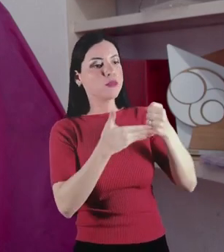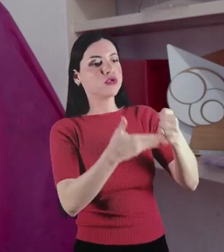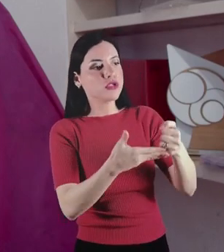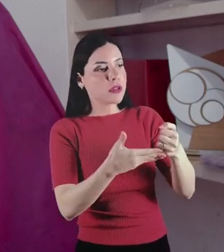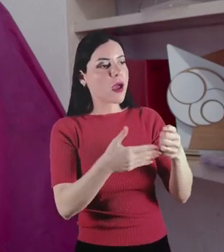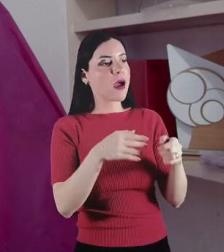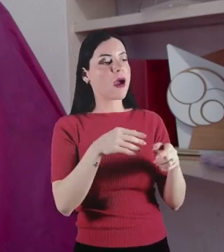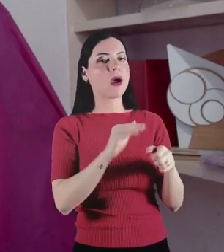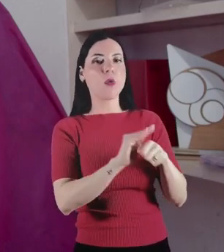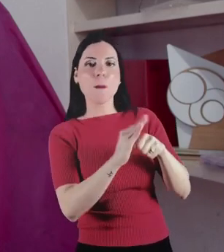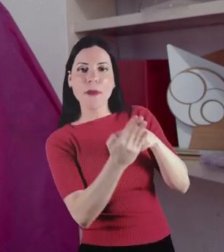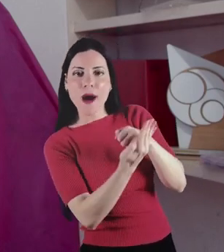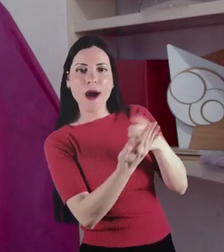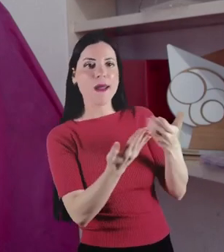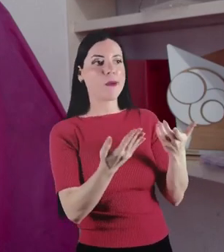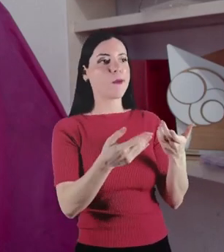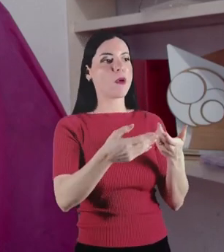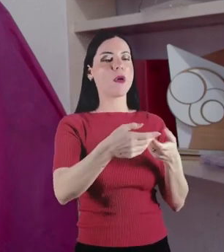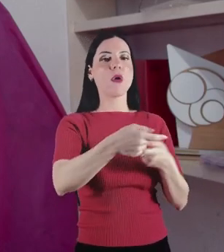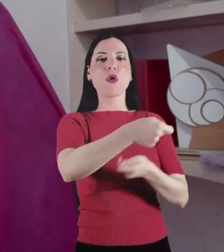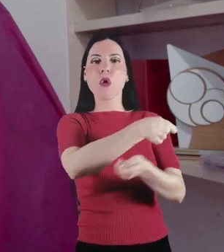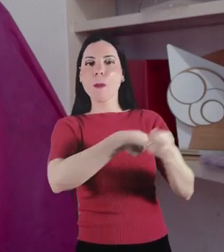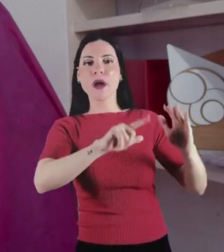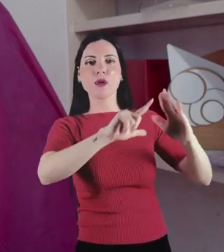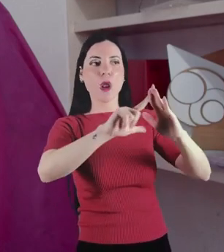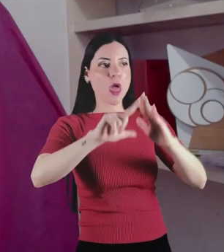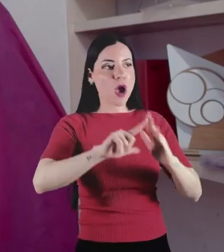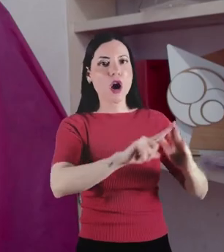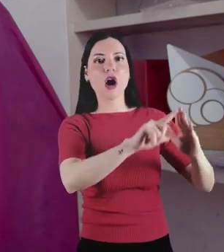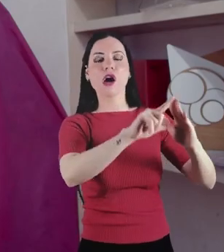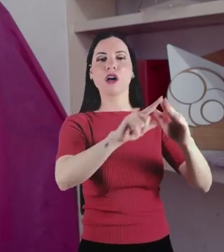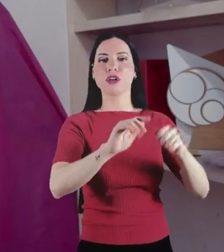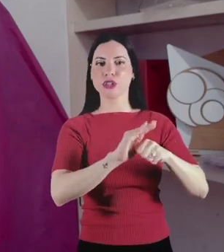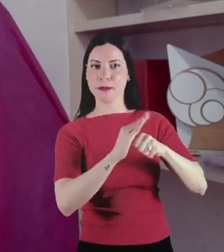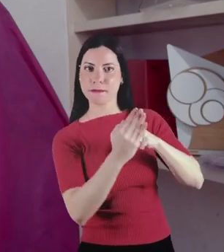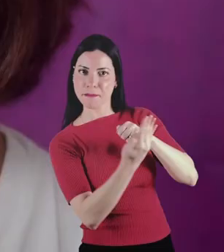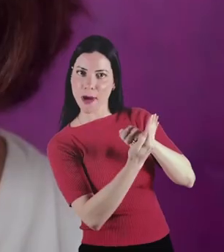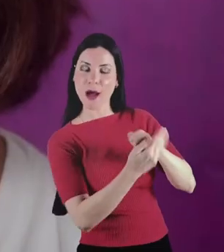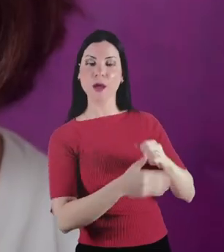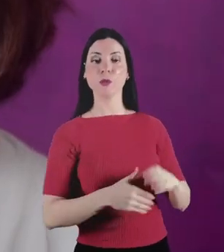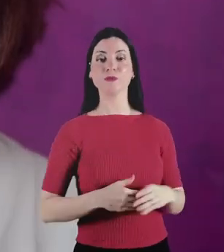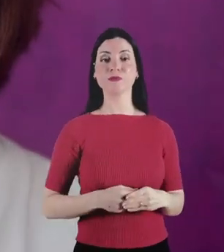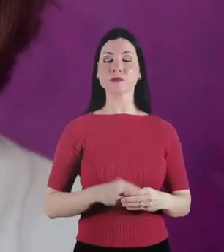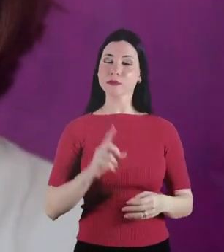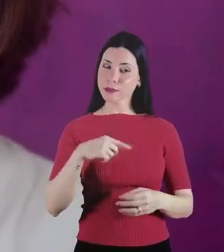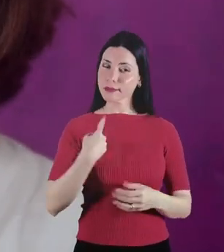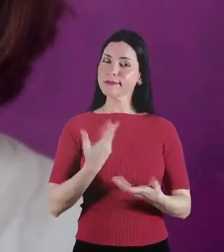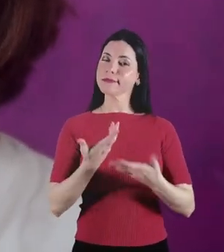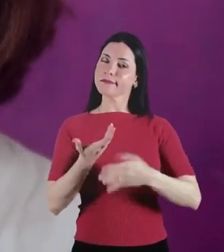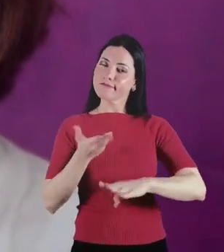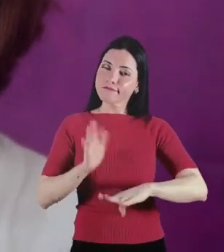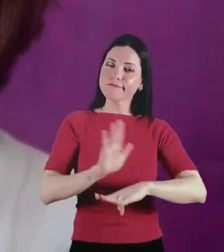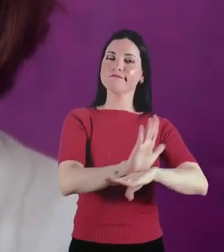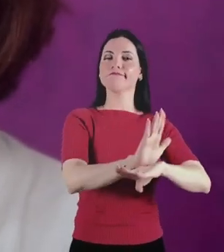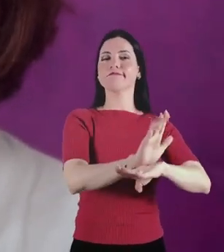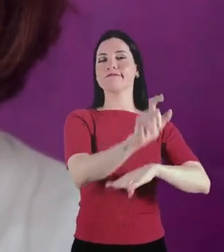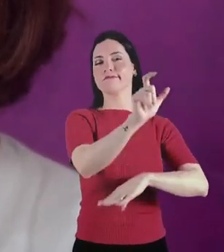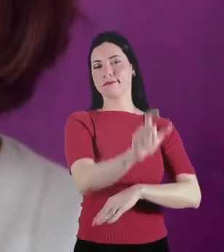para fortalecer o bairro, o comércio do bairro. A gente procura